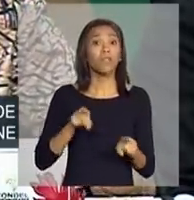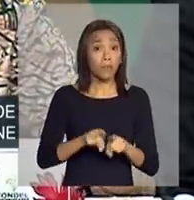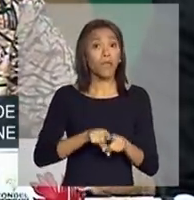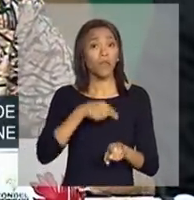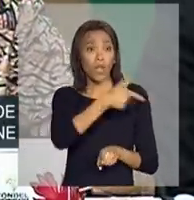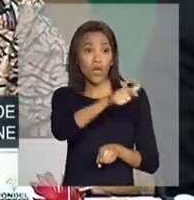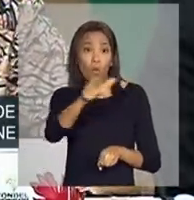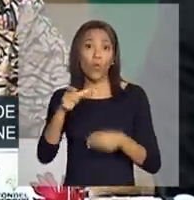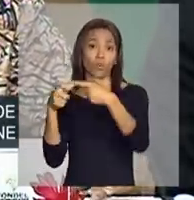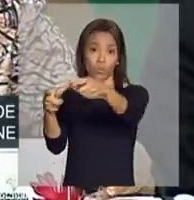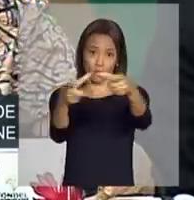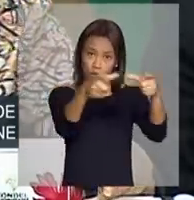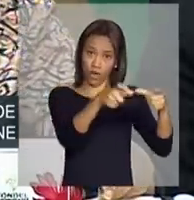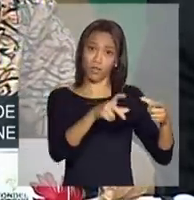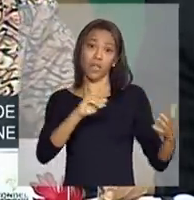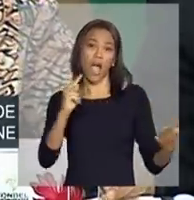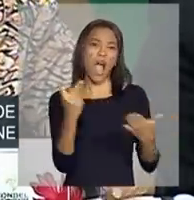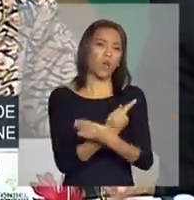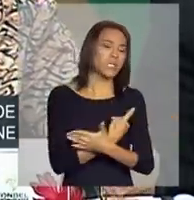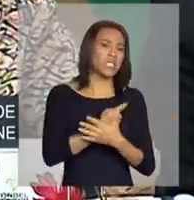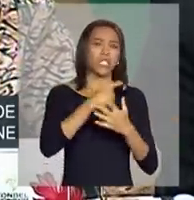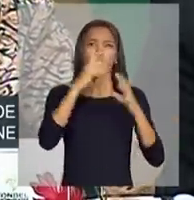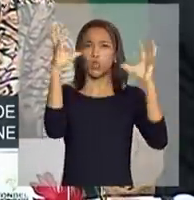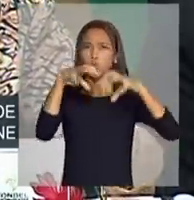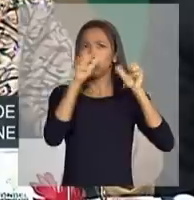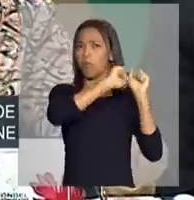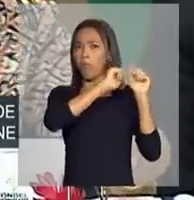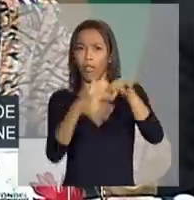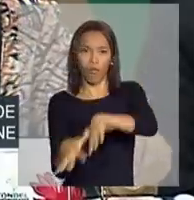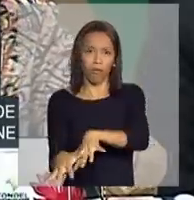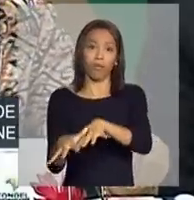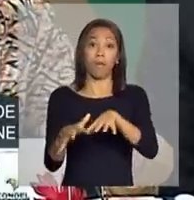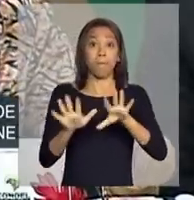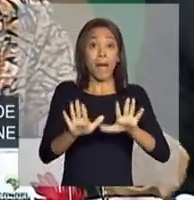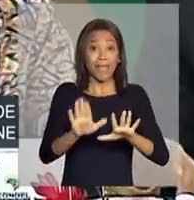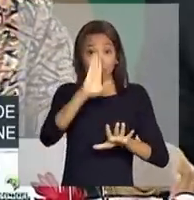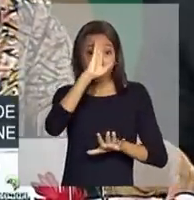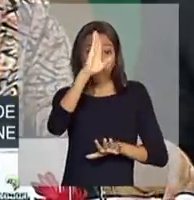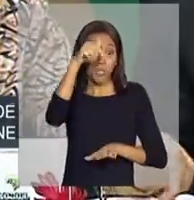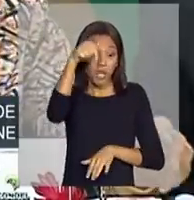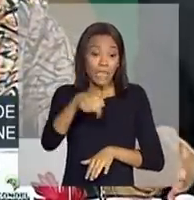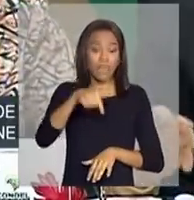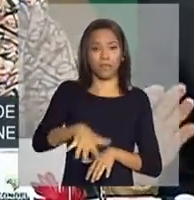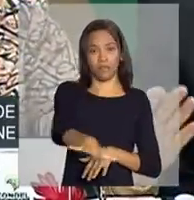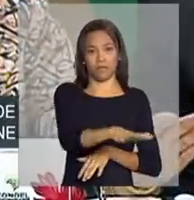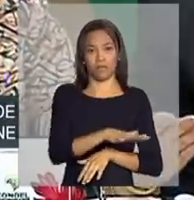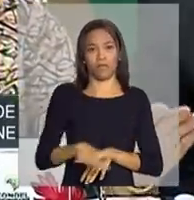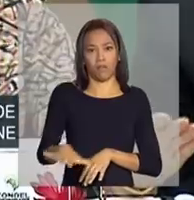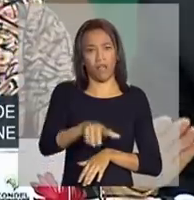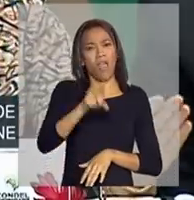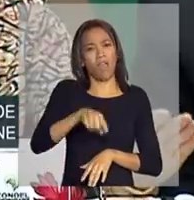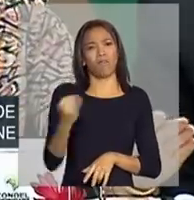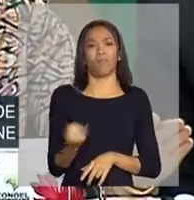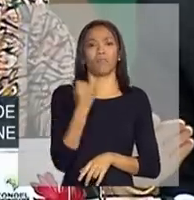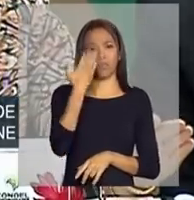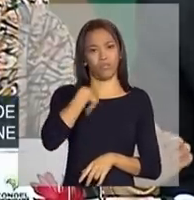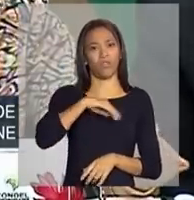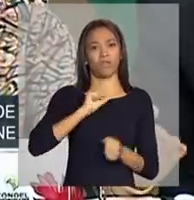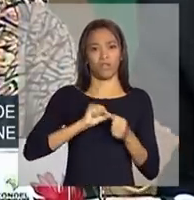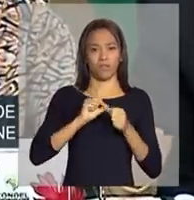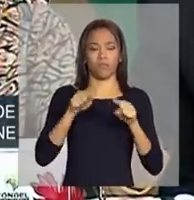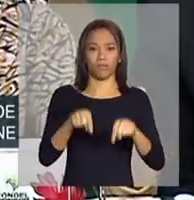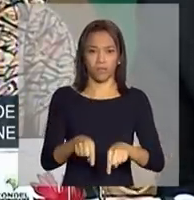também que têm desastres naturais. Mas acredito que, sobretudo, aqui na região, é muito importante que nós façamos.